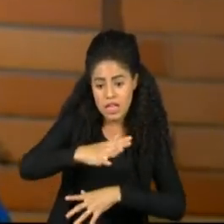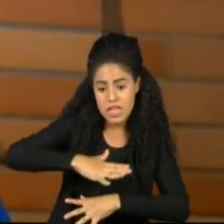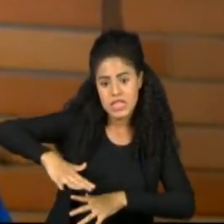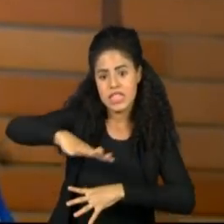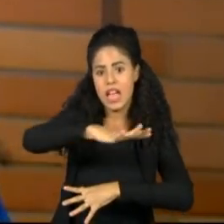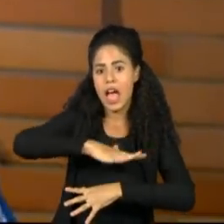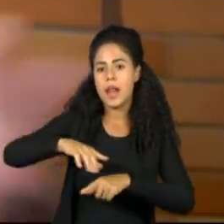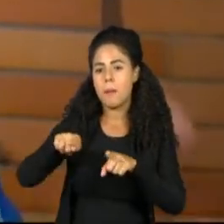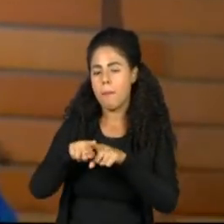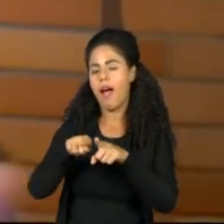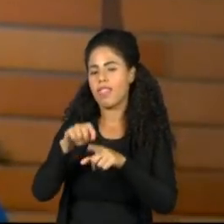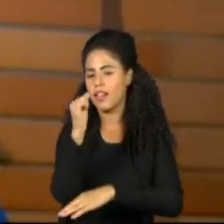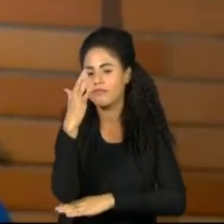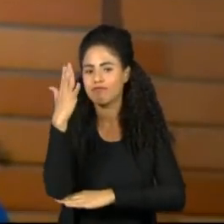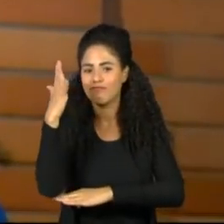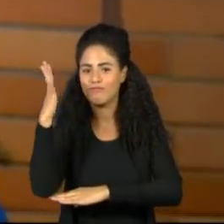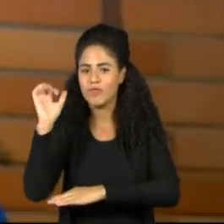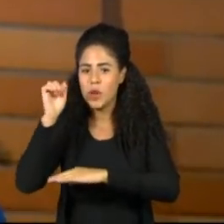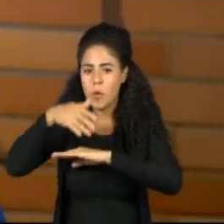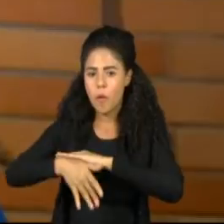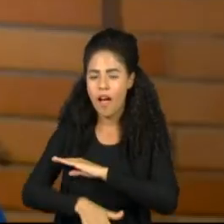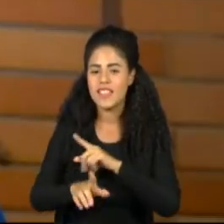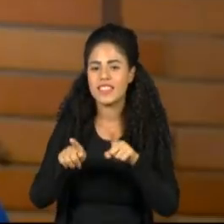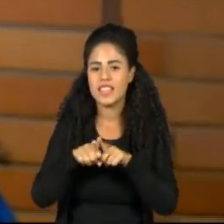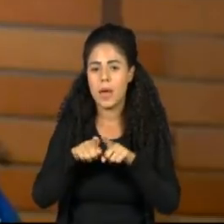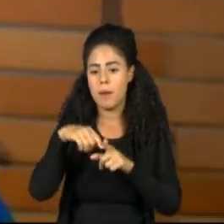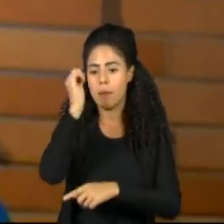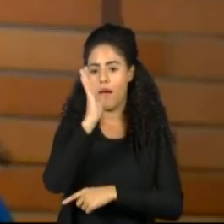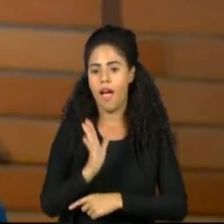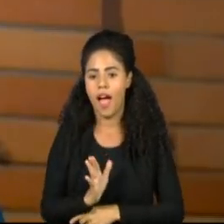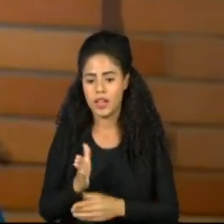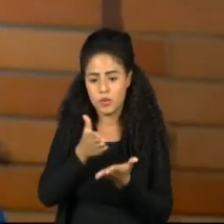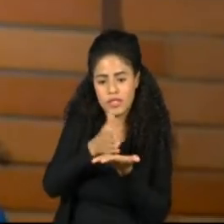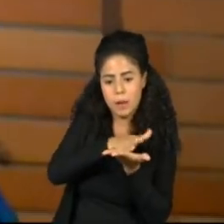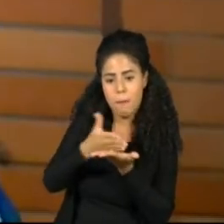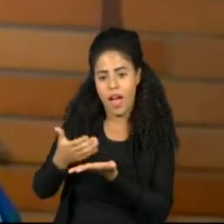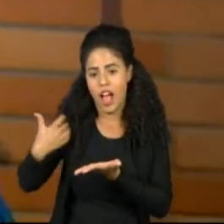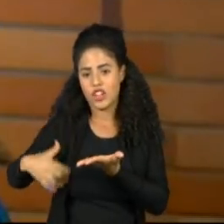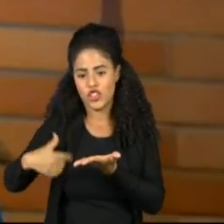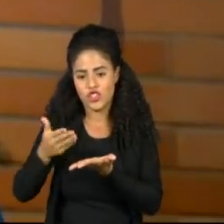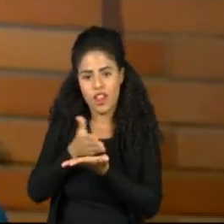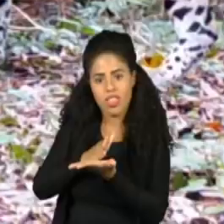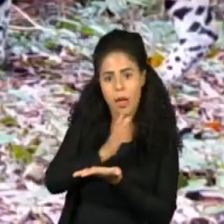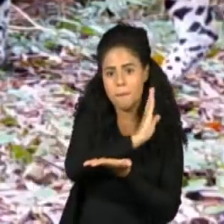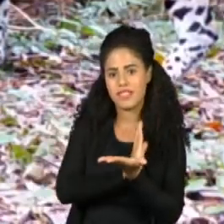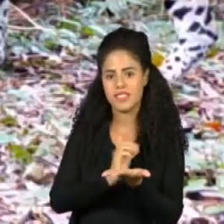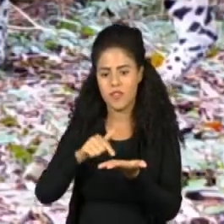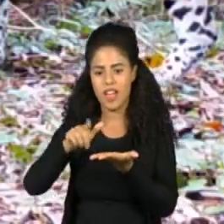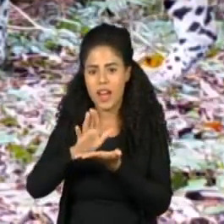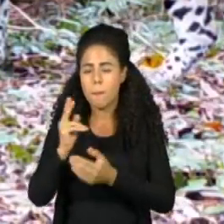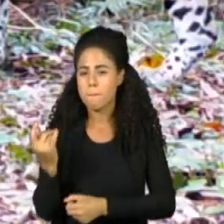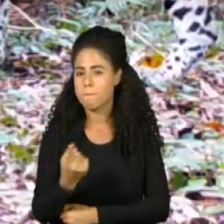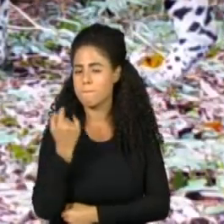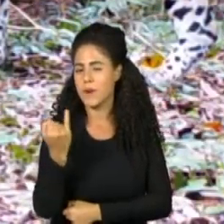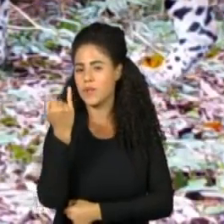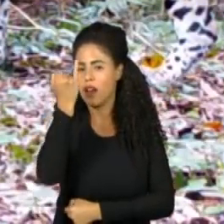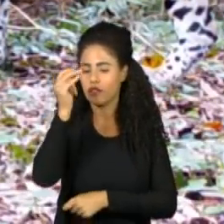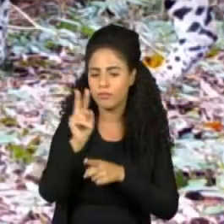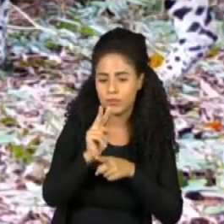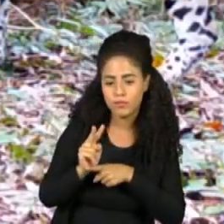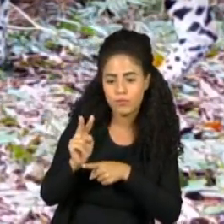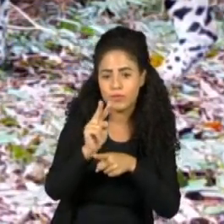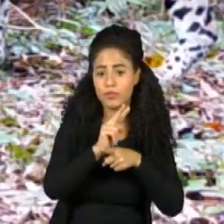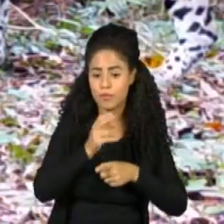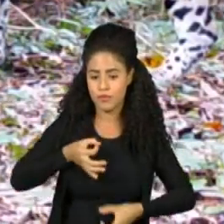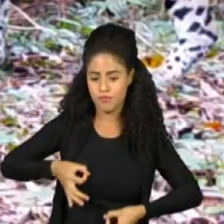Corredor Verde, que abrange Brasil e Argentina, e só reforça cada vez mais a importância da manutenção